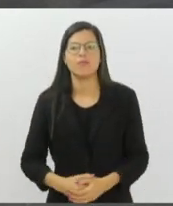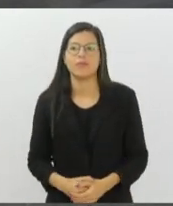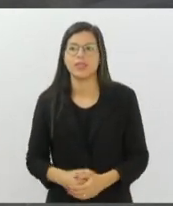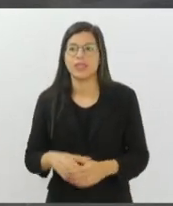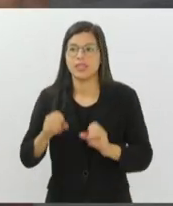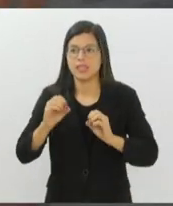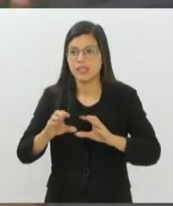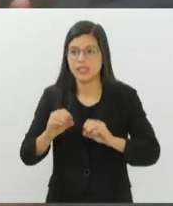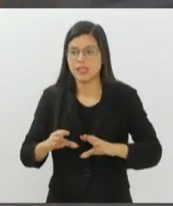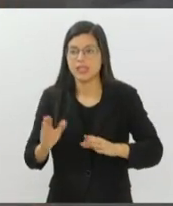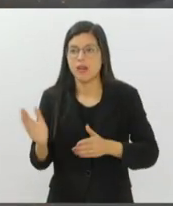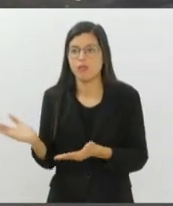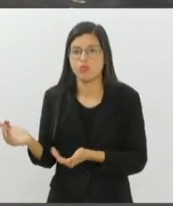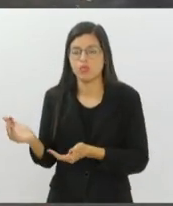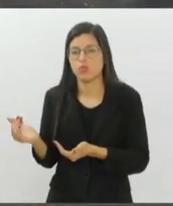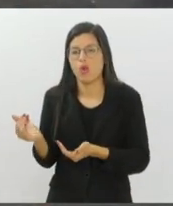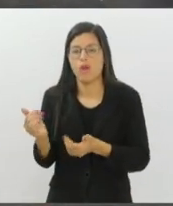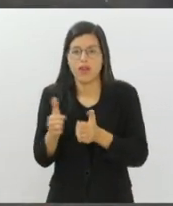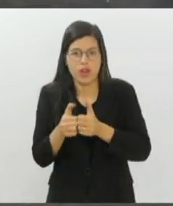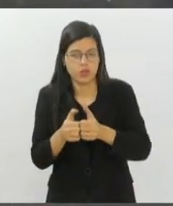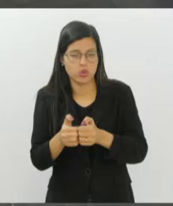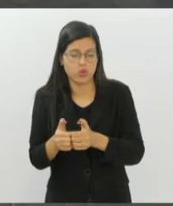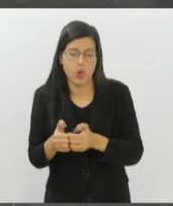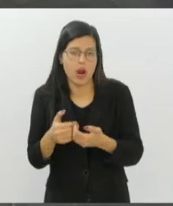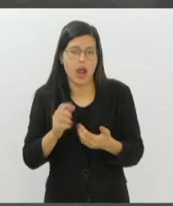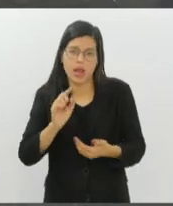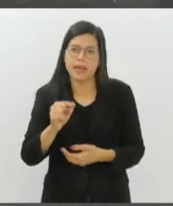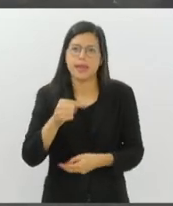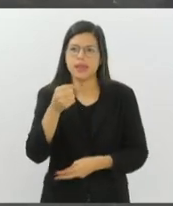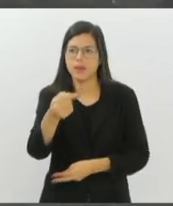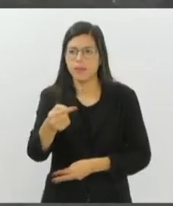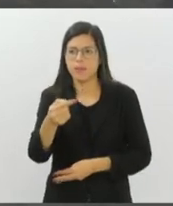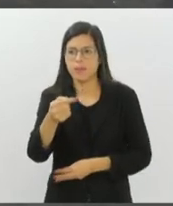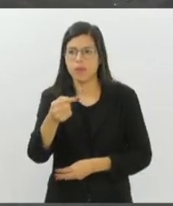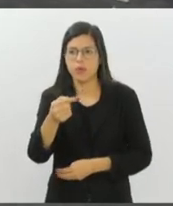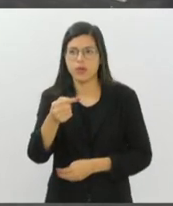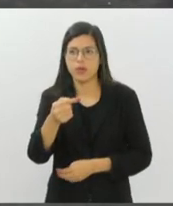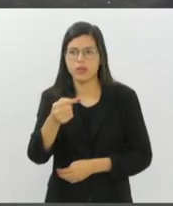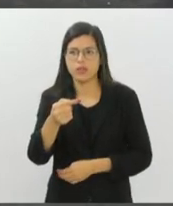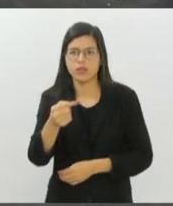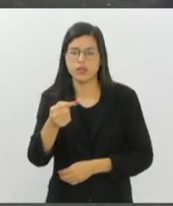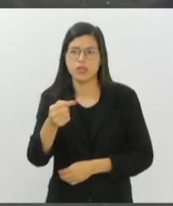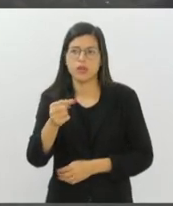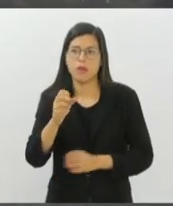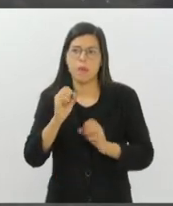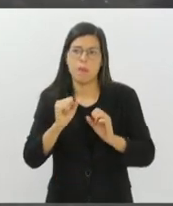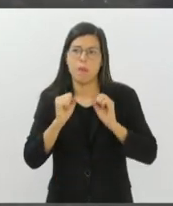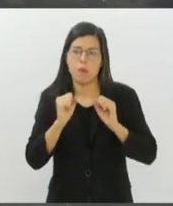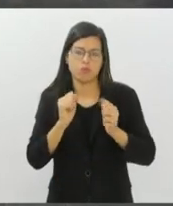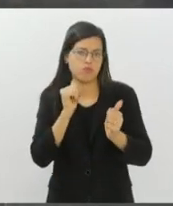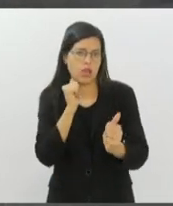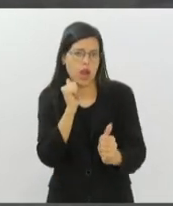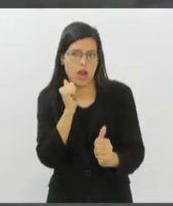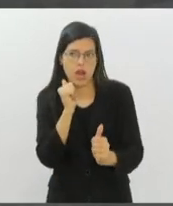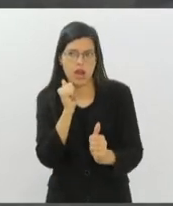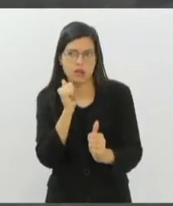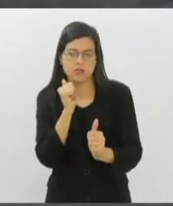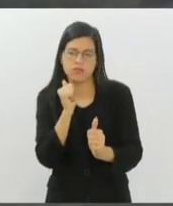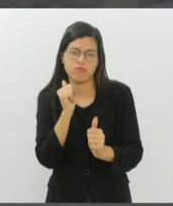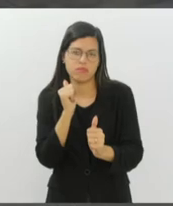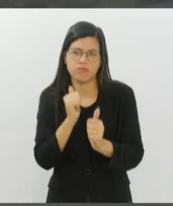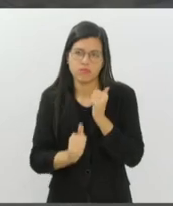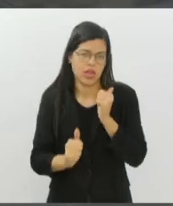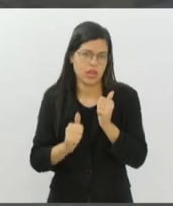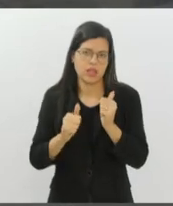vai ensinar o jovem a jogar. Então, e aí quem sabe a partir disso ele virar um atleta, enfim, um profissional da indústria dos games.